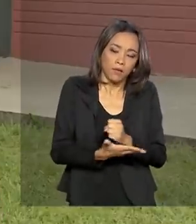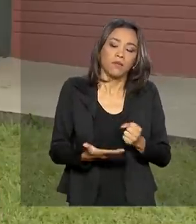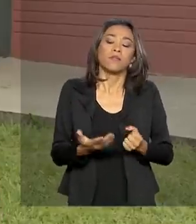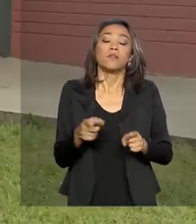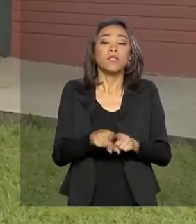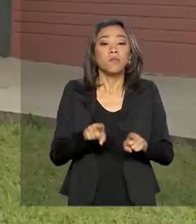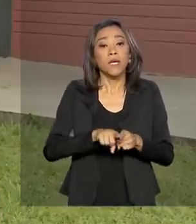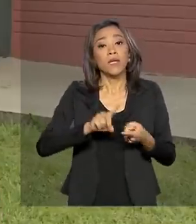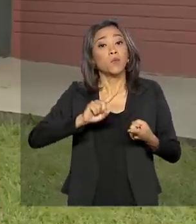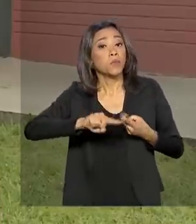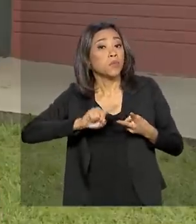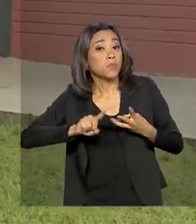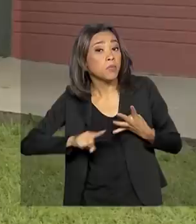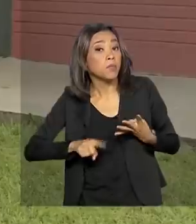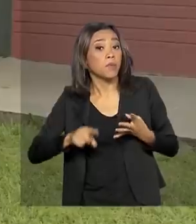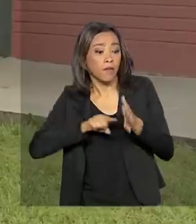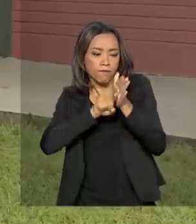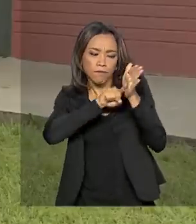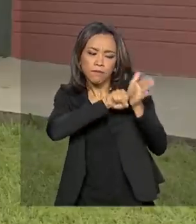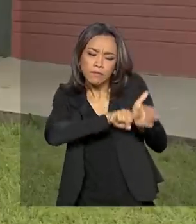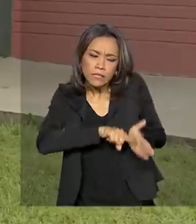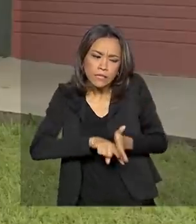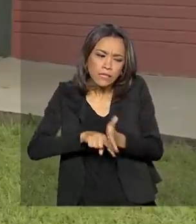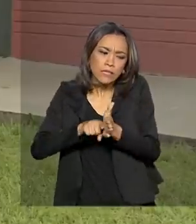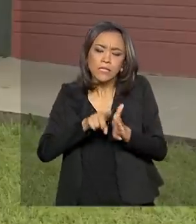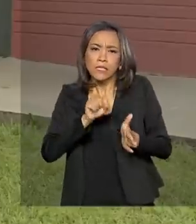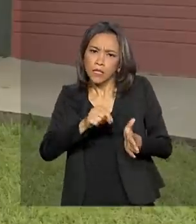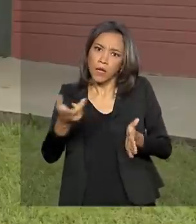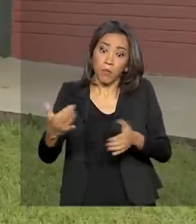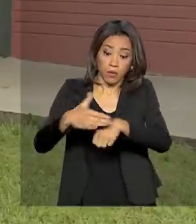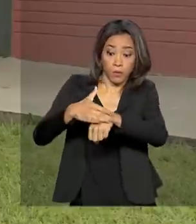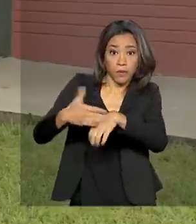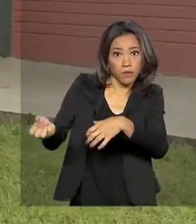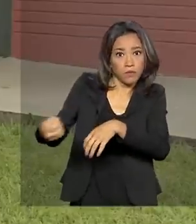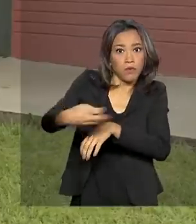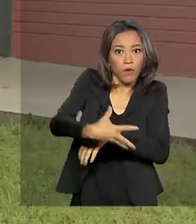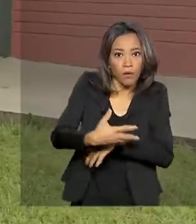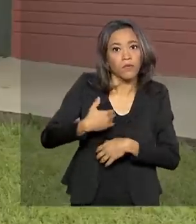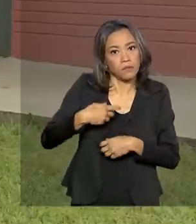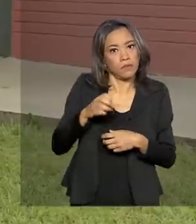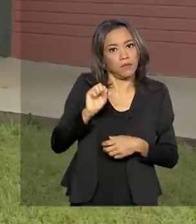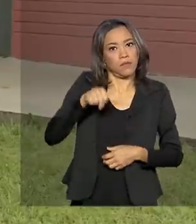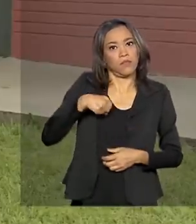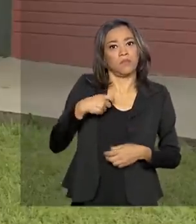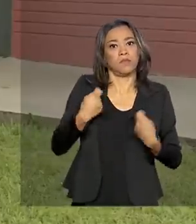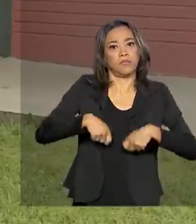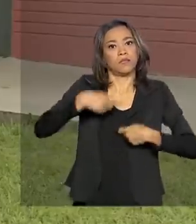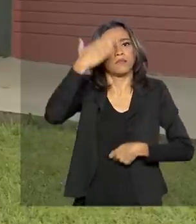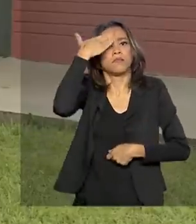as ações de vigilância epidemiológica, diante desse contexto de uma doença nova que a gente precisa sim saber,